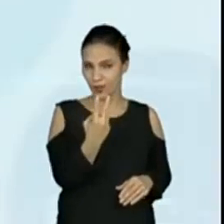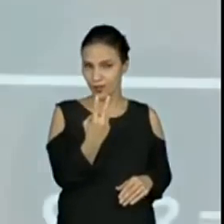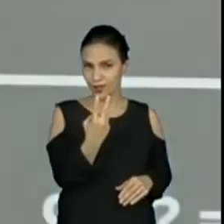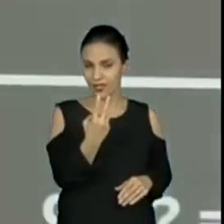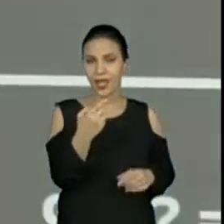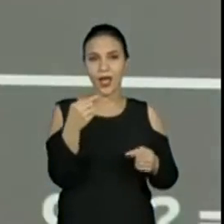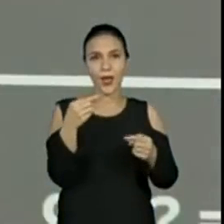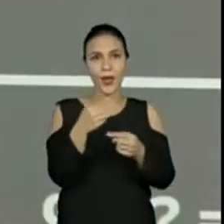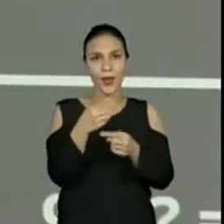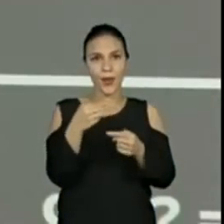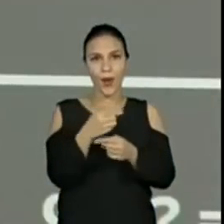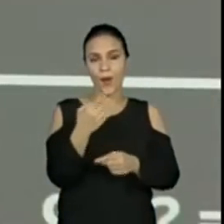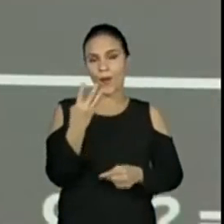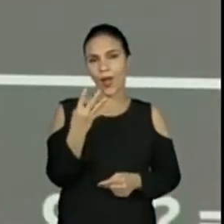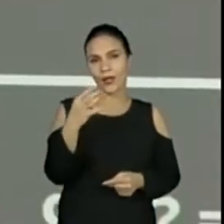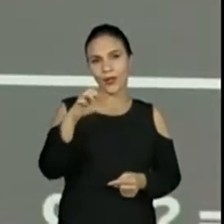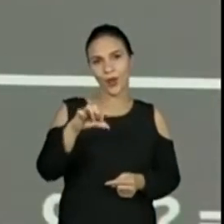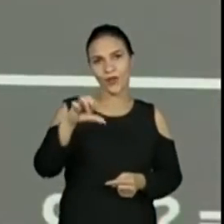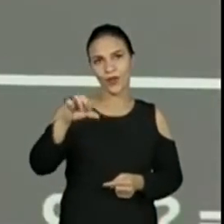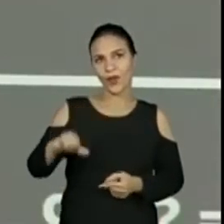Essa é a próxima.